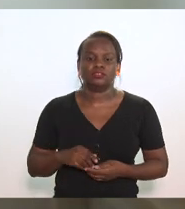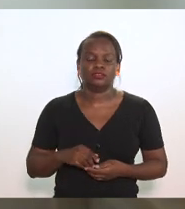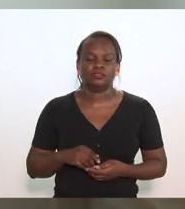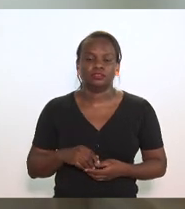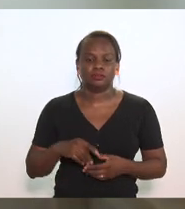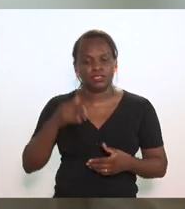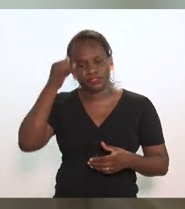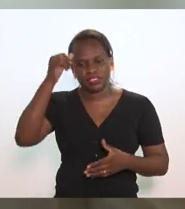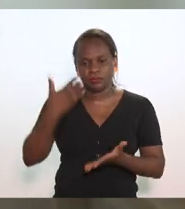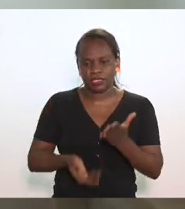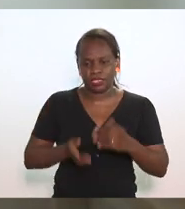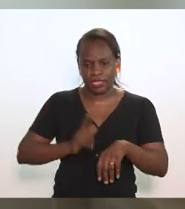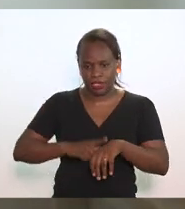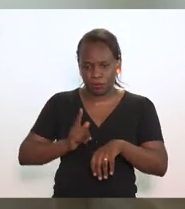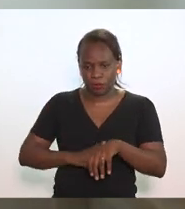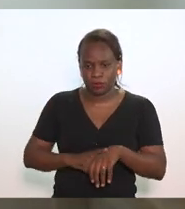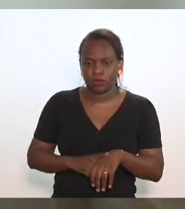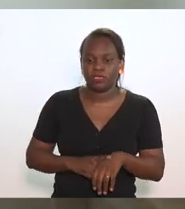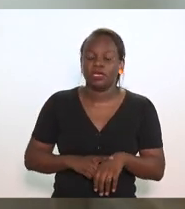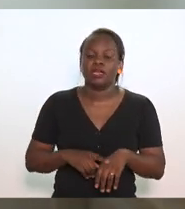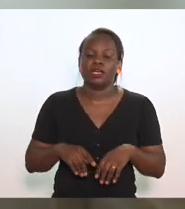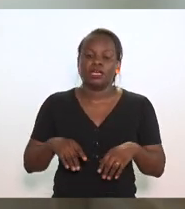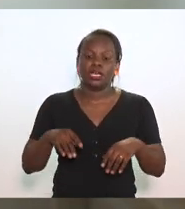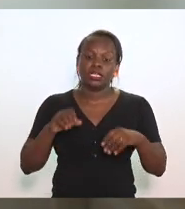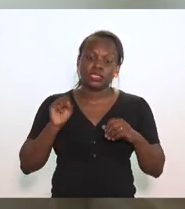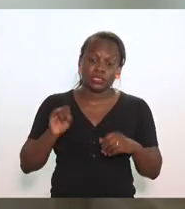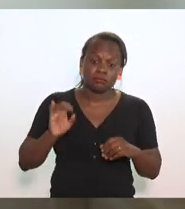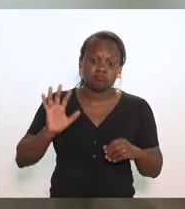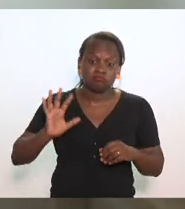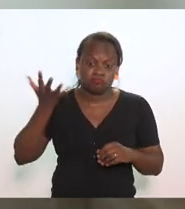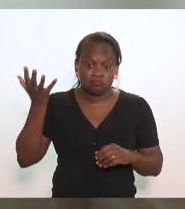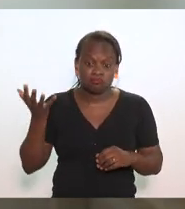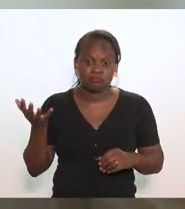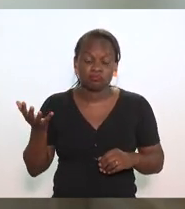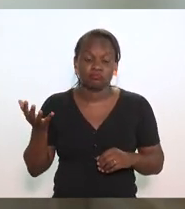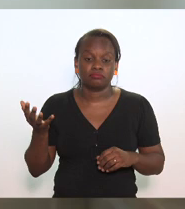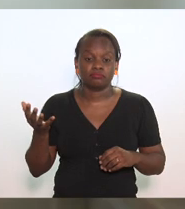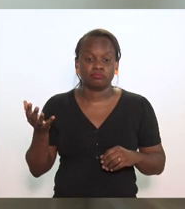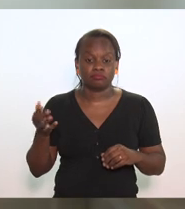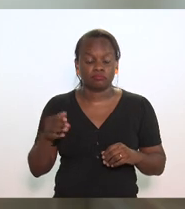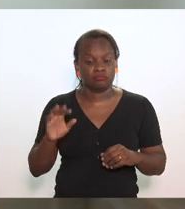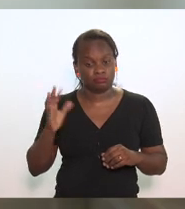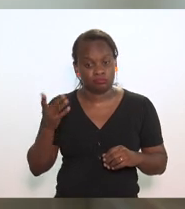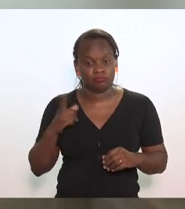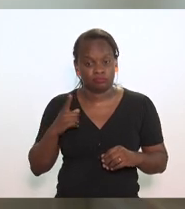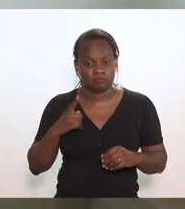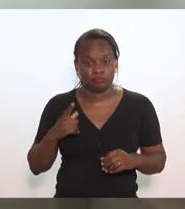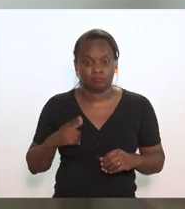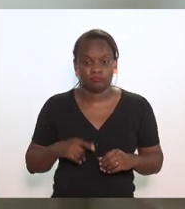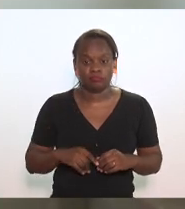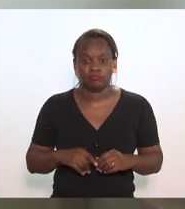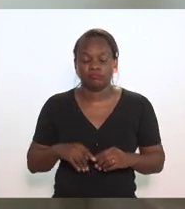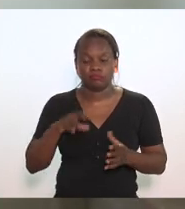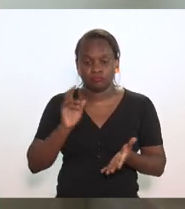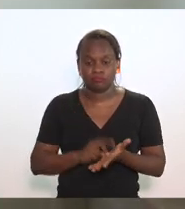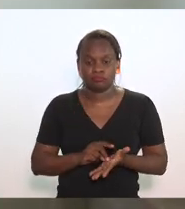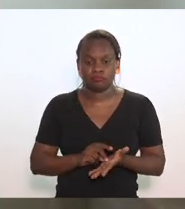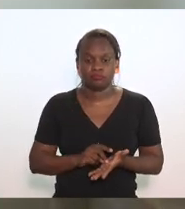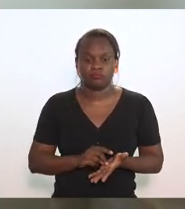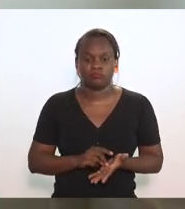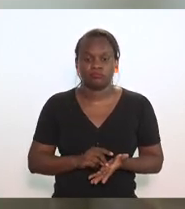a gente não perder tempo que se porventura porventura realmente